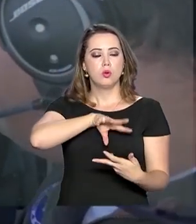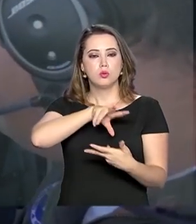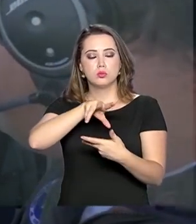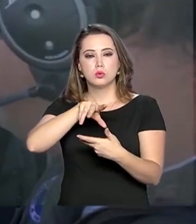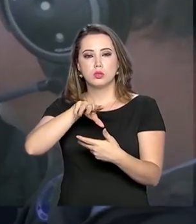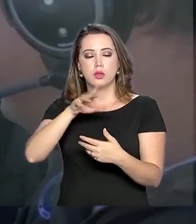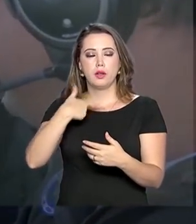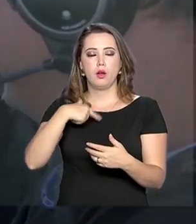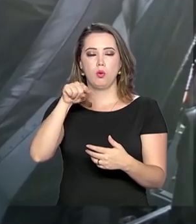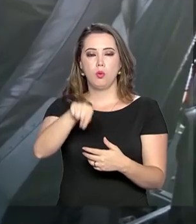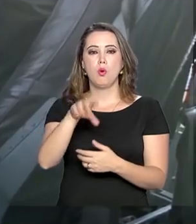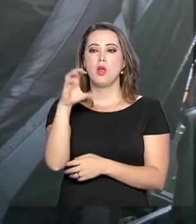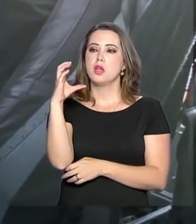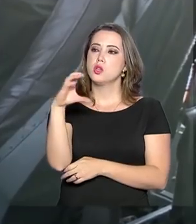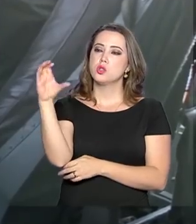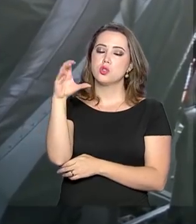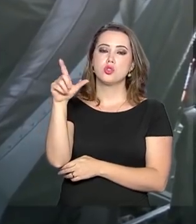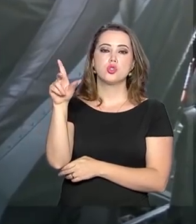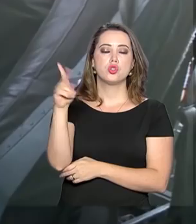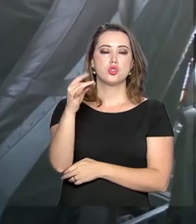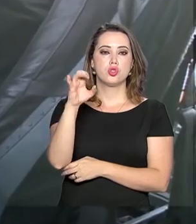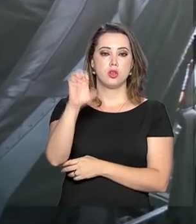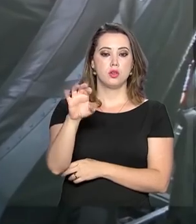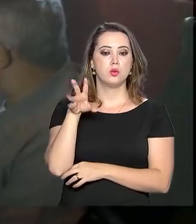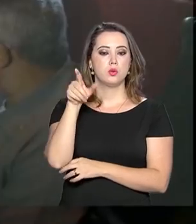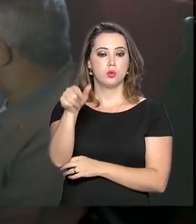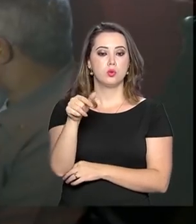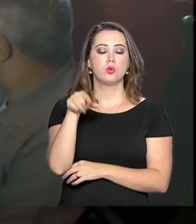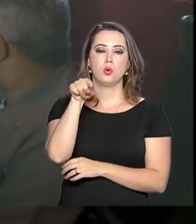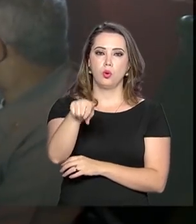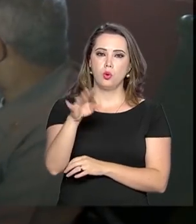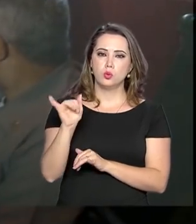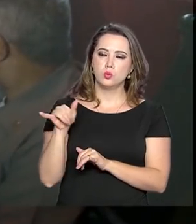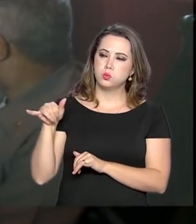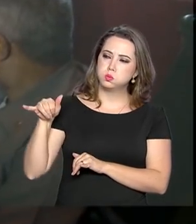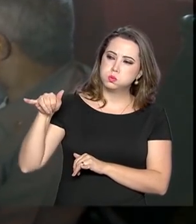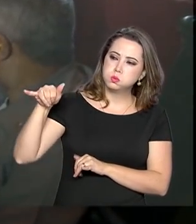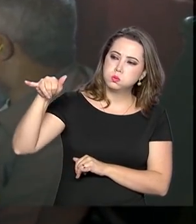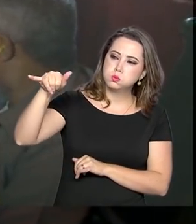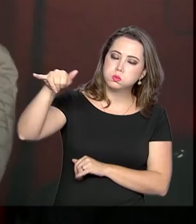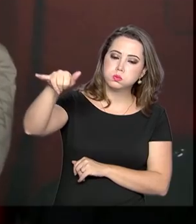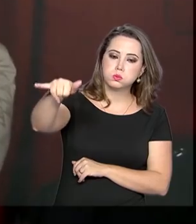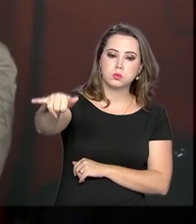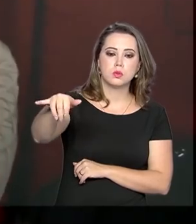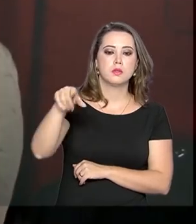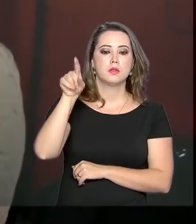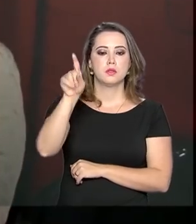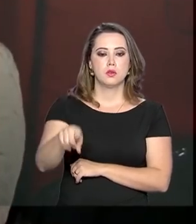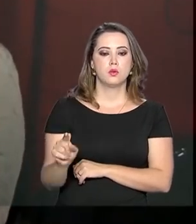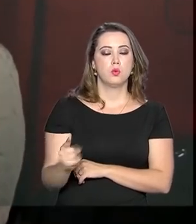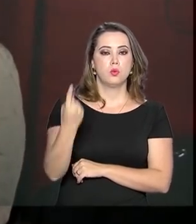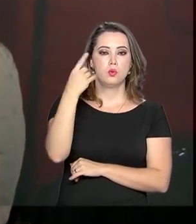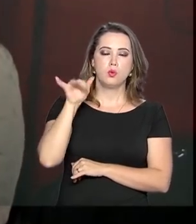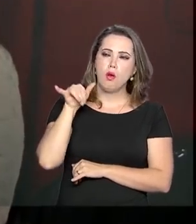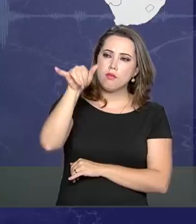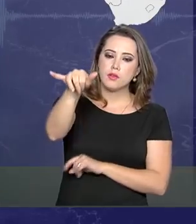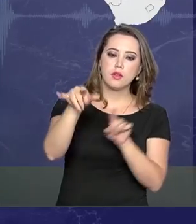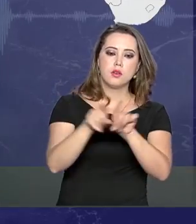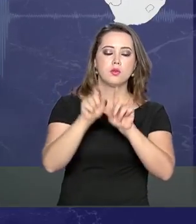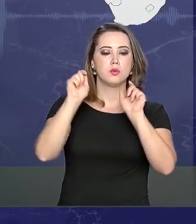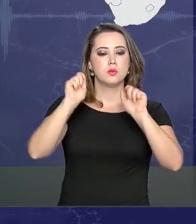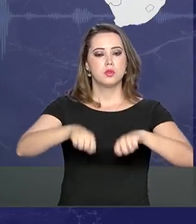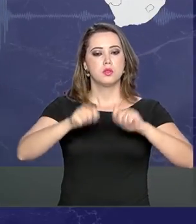estou agora. Todo esse trajeto está sendo feito pelo Hércules C-130, a única aeronave da Força Aérea Brasileira